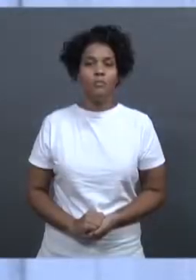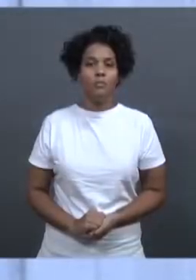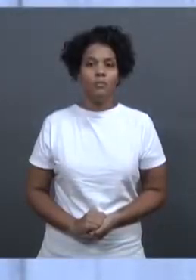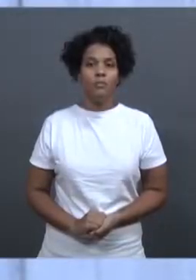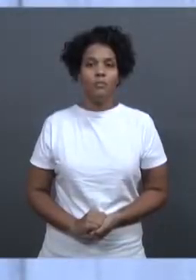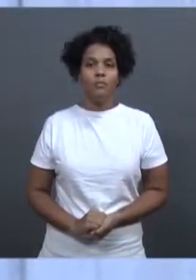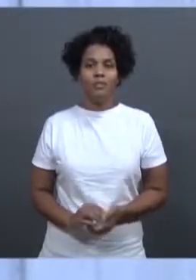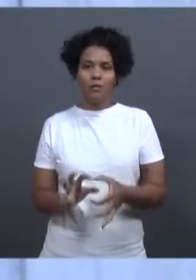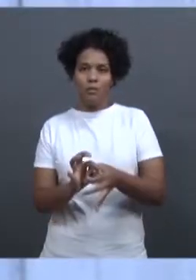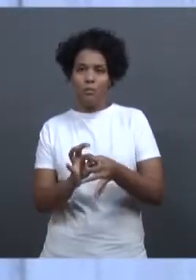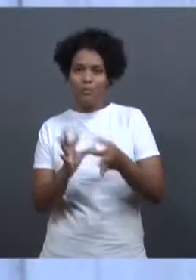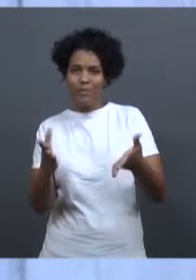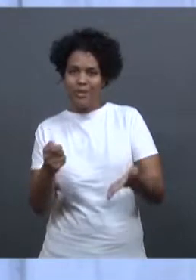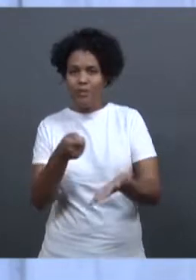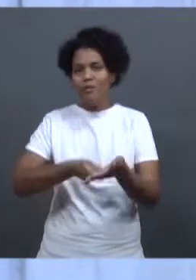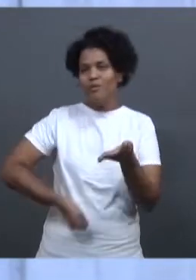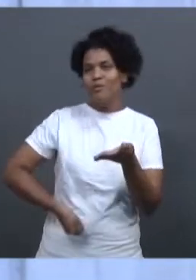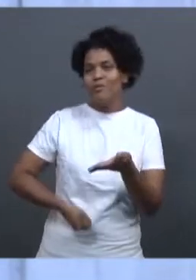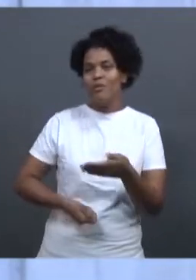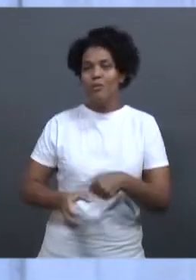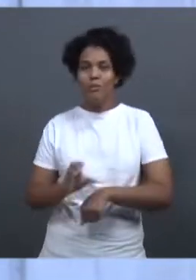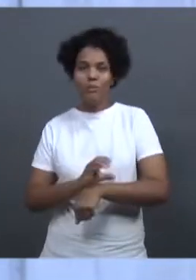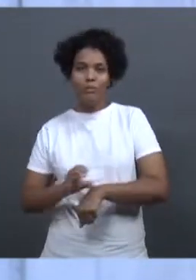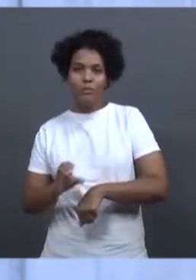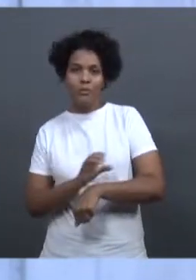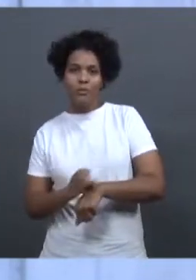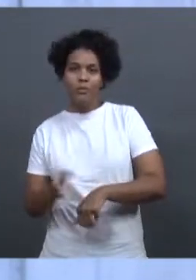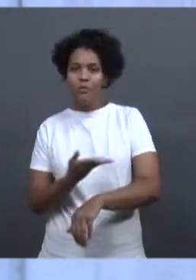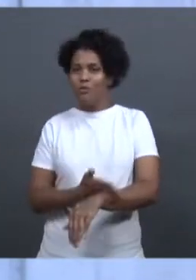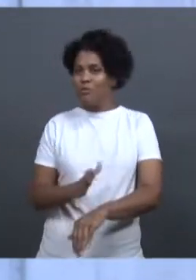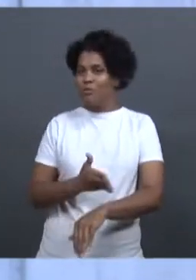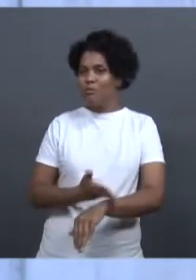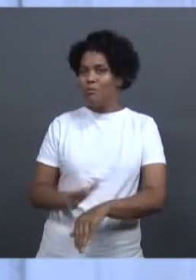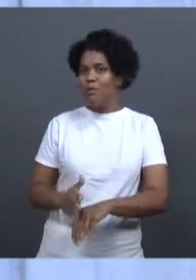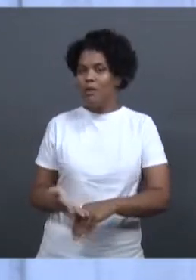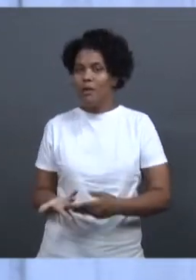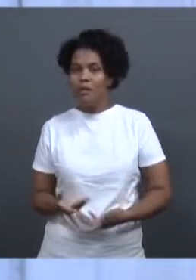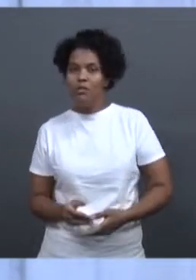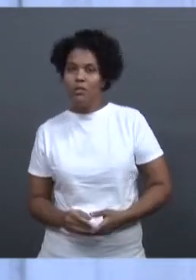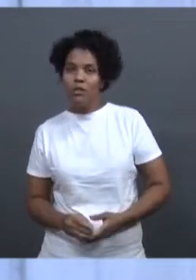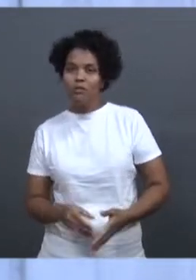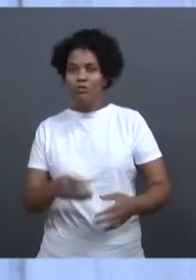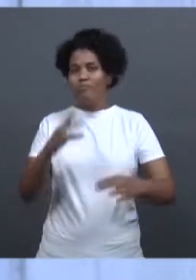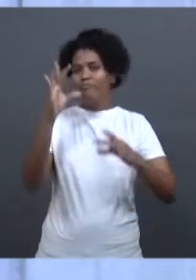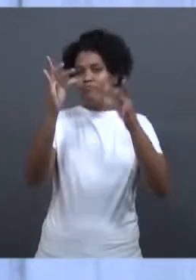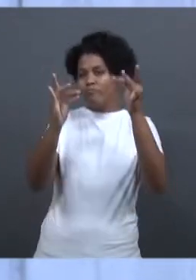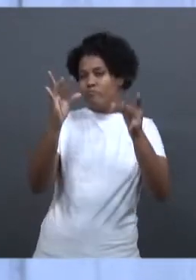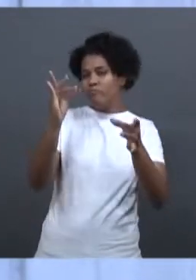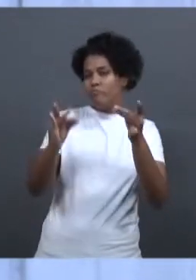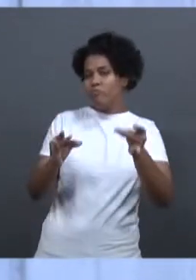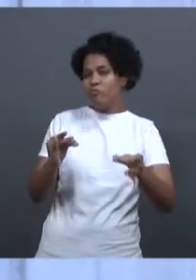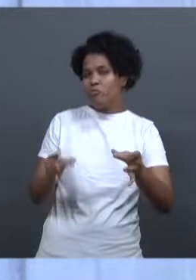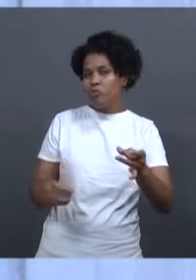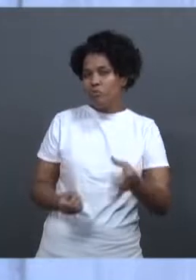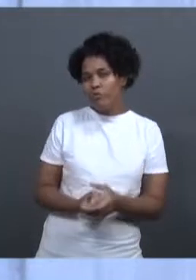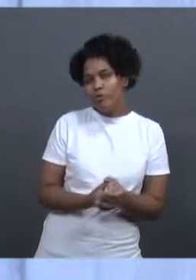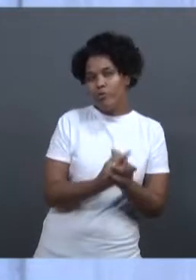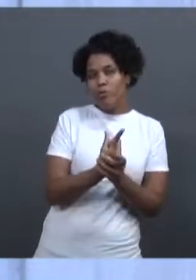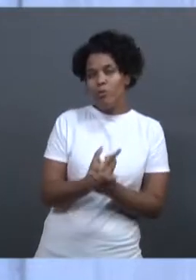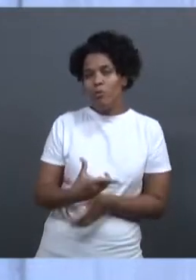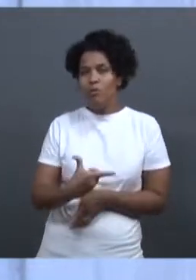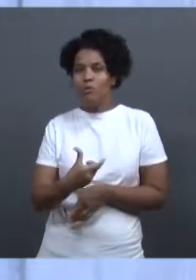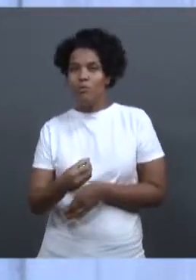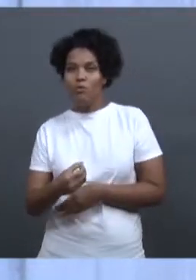Estão abertas as inscrições para o curso de capacitação em planejamento de compras 2020 e 2021,